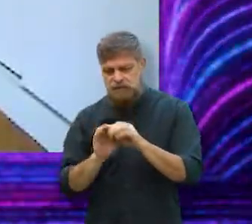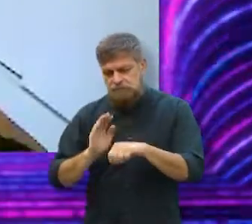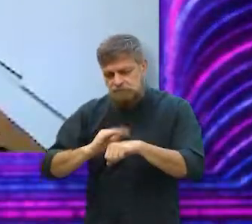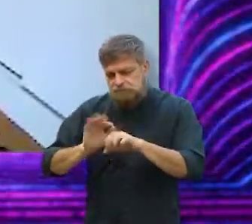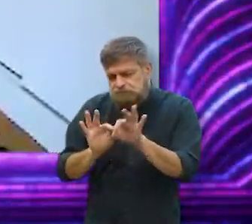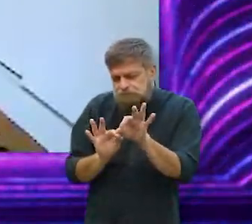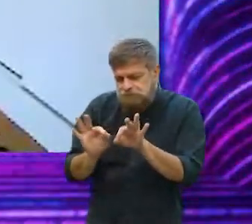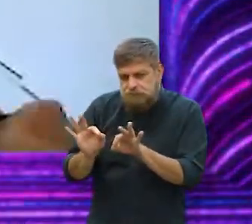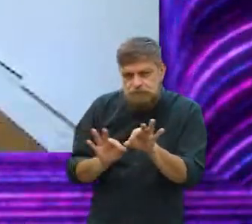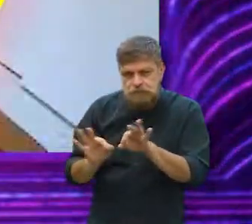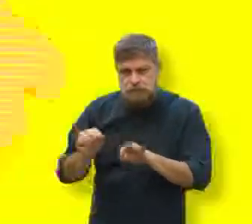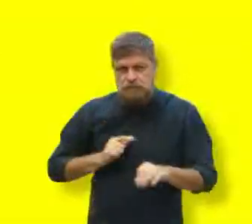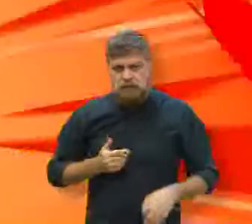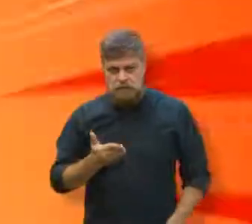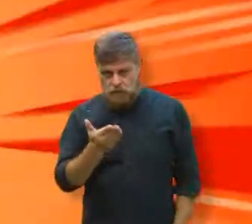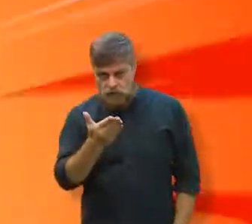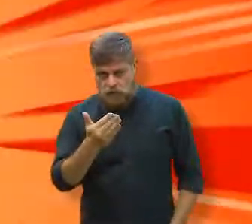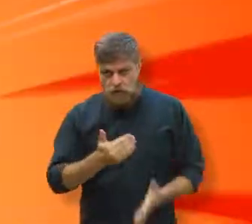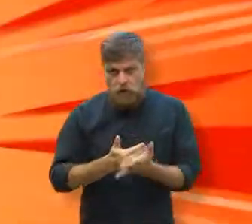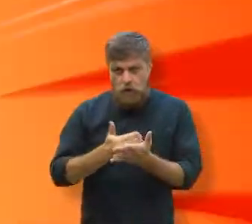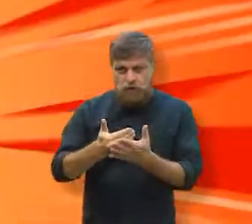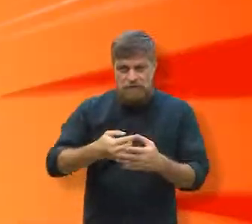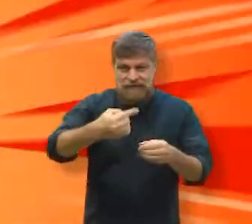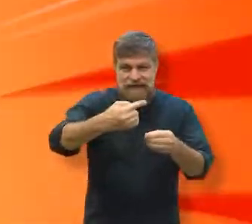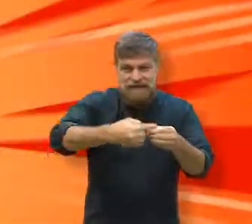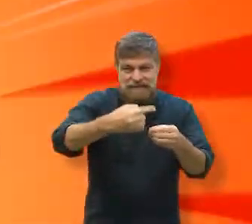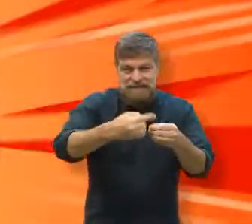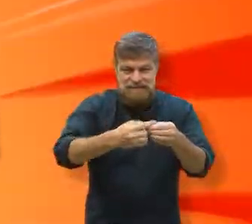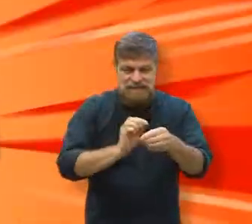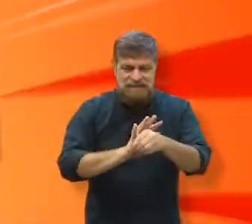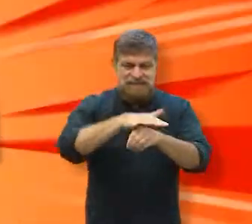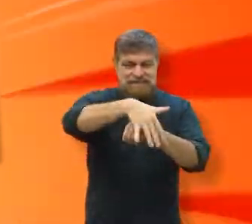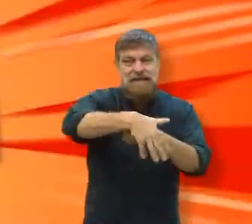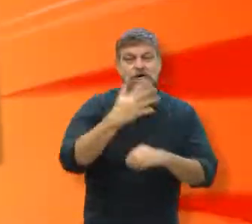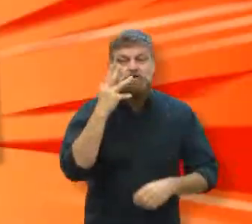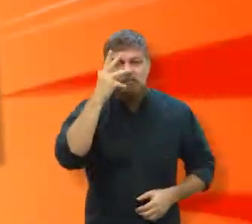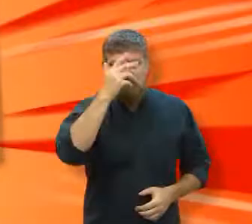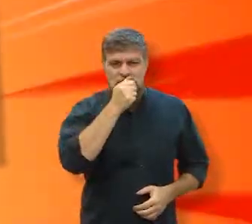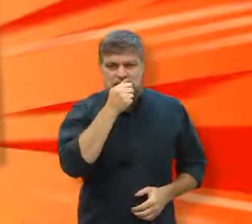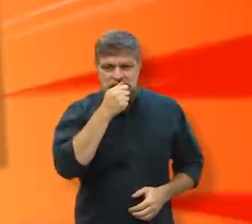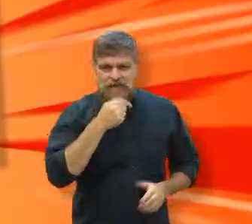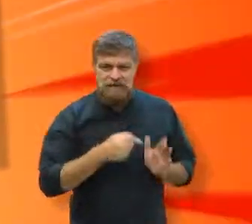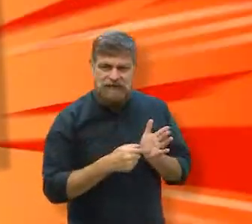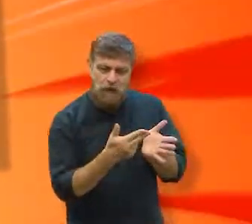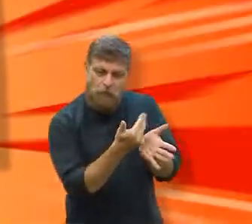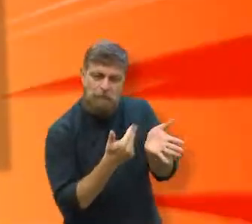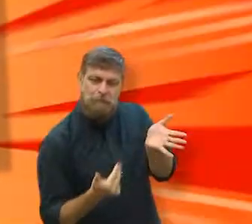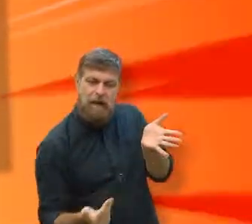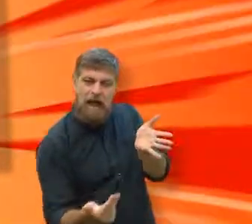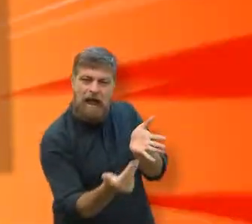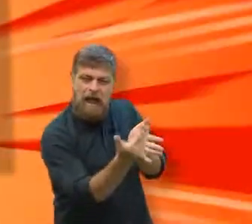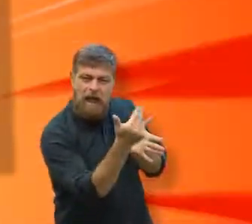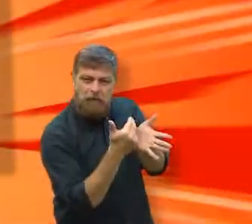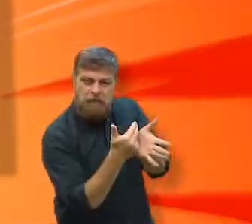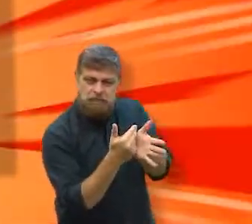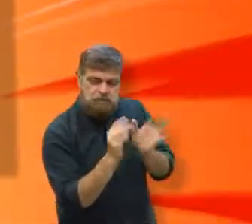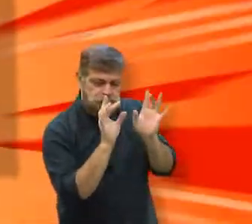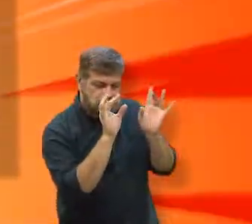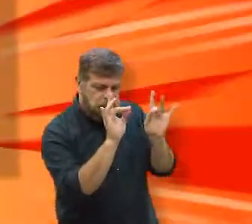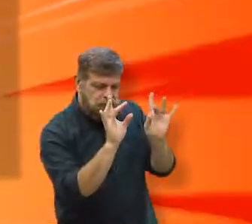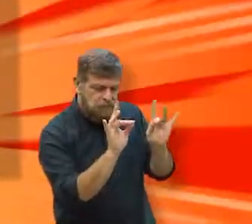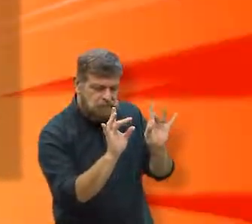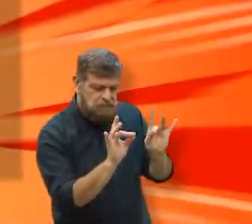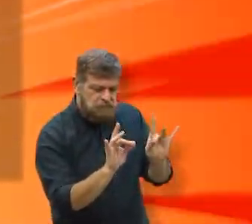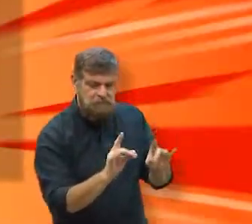caprichado, a edição está linda, tem um mapa no comecinho, que é o mapa de salto bonito, é, está bem especial, sabe? e eles